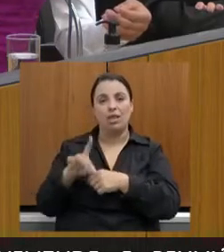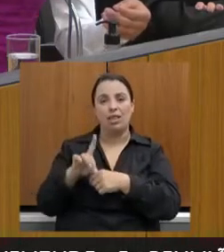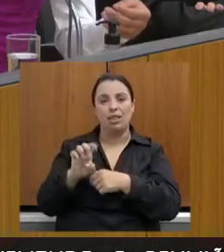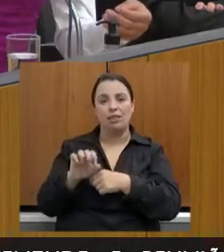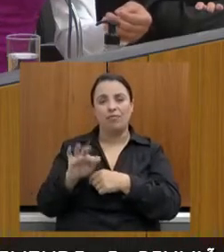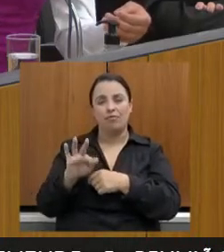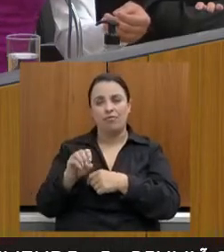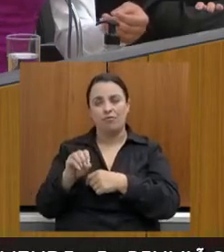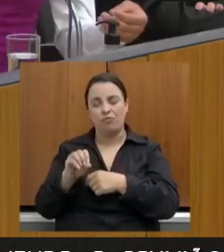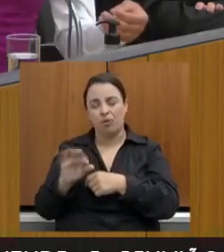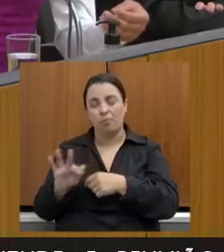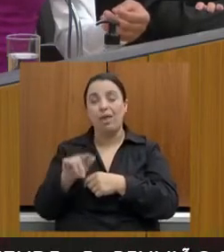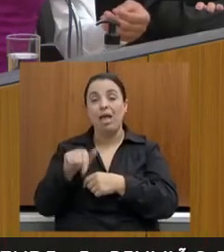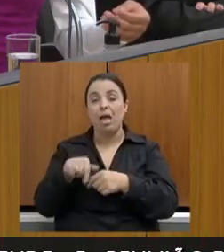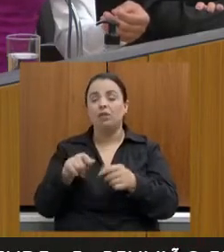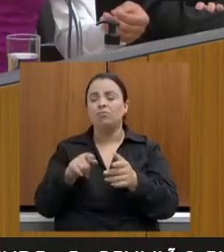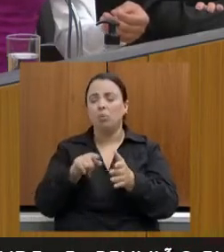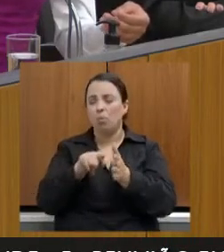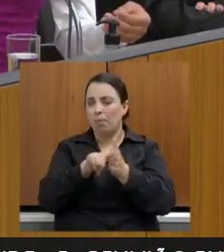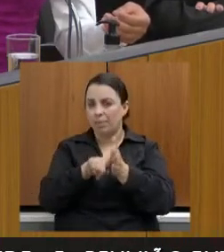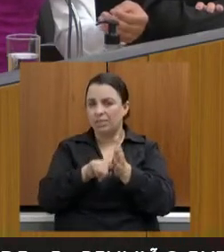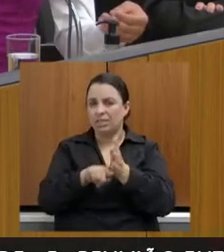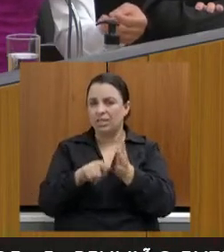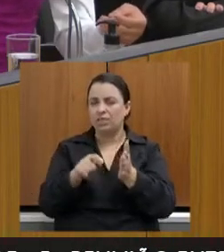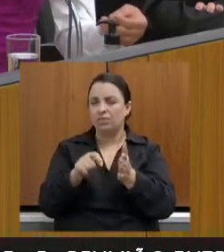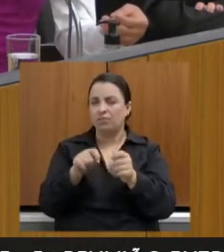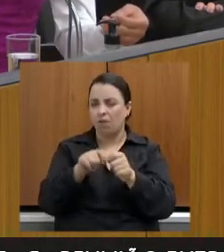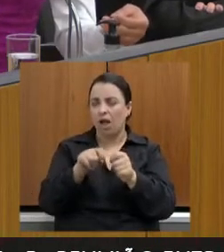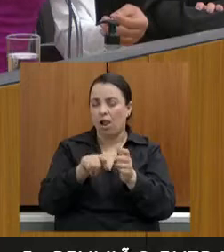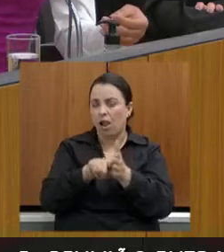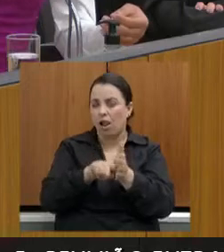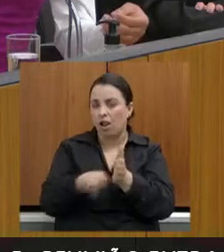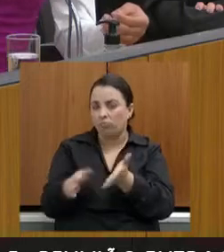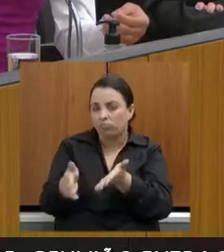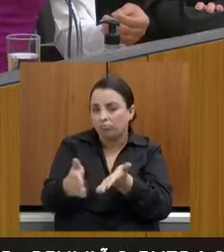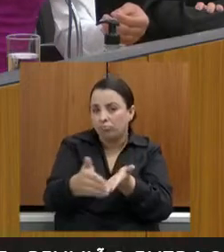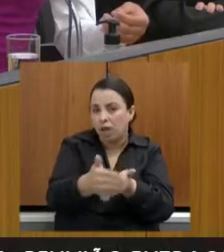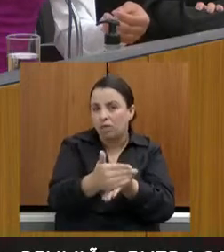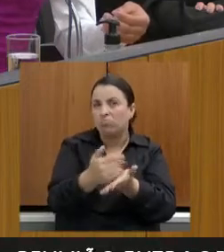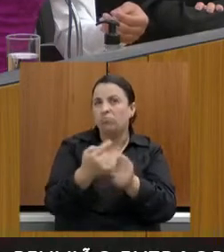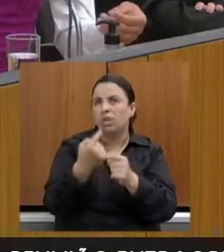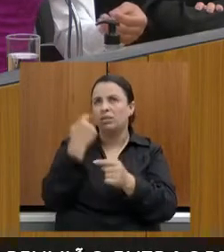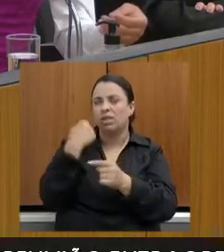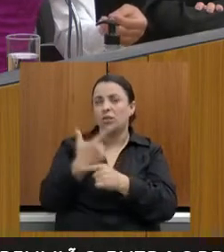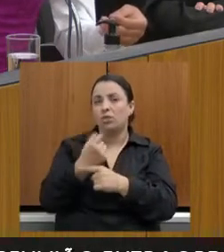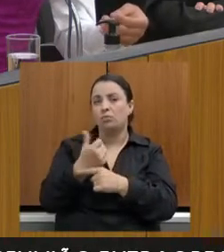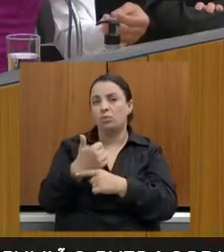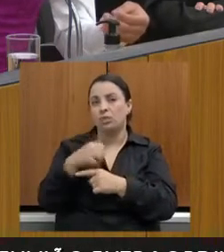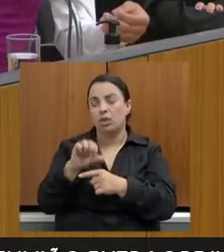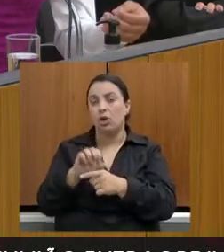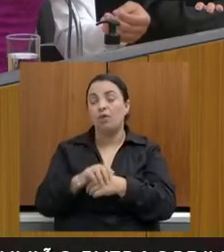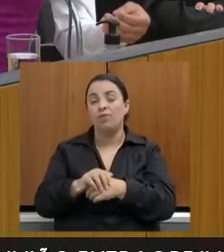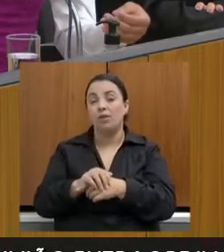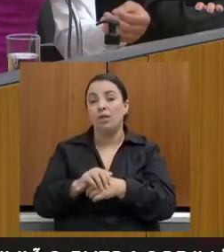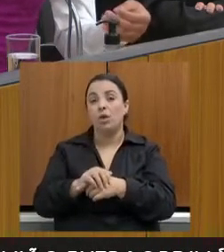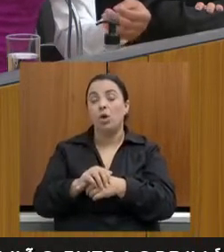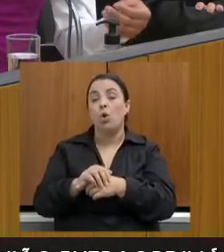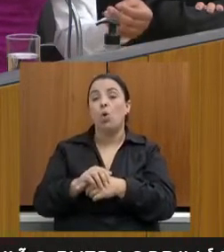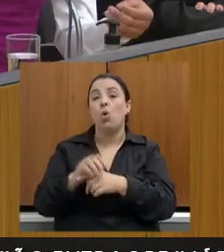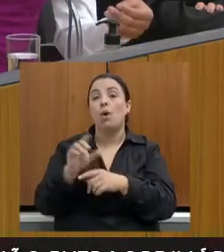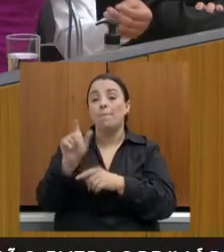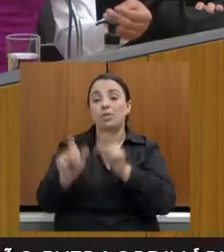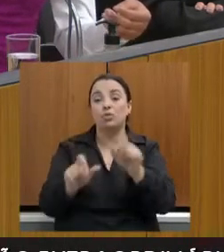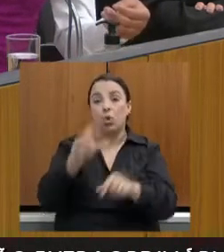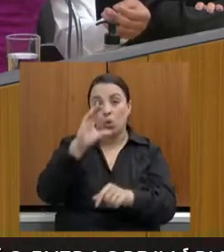ouvindo conselheiros municipais de esportes. Nós ouvimos mais de 700 conselheiros. E